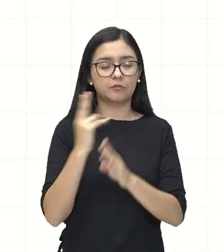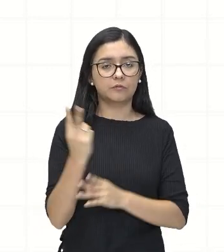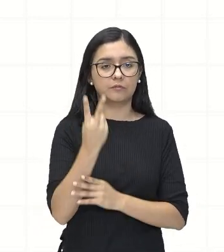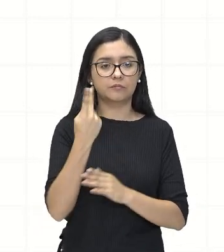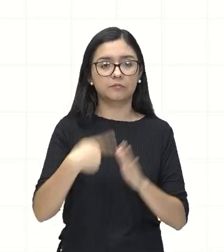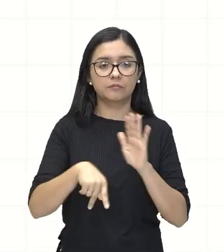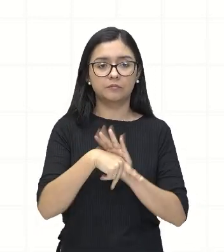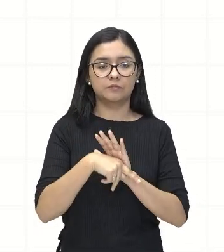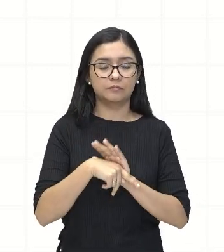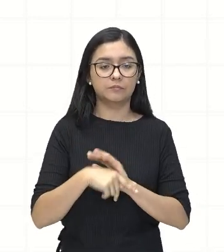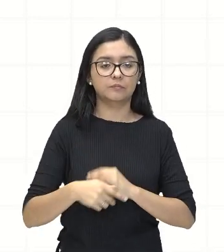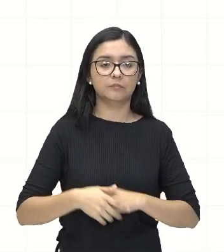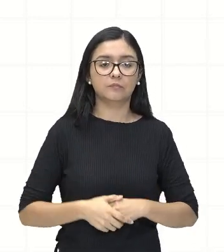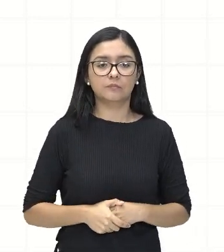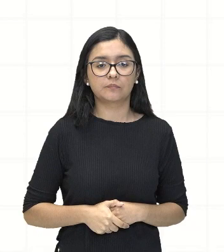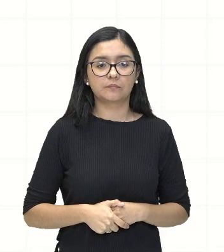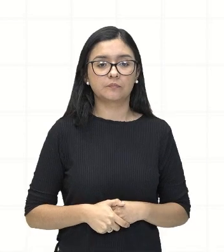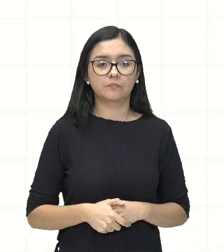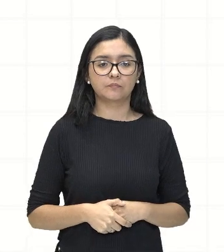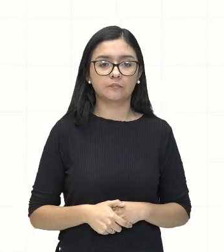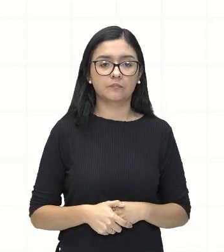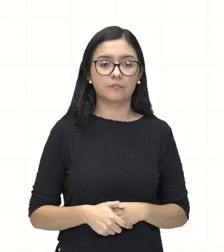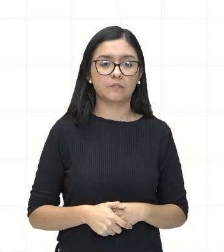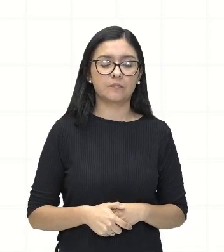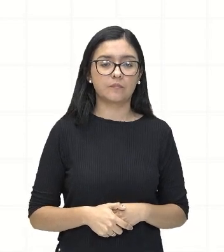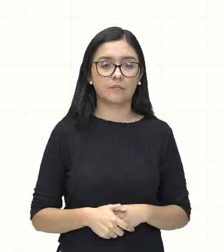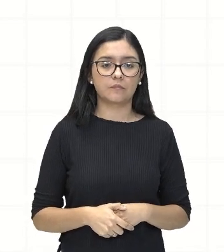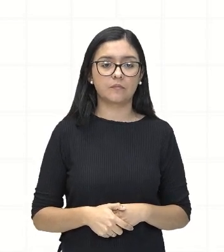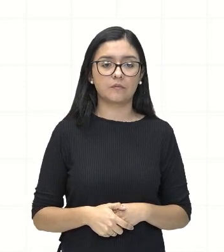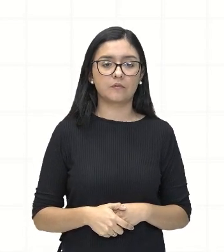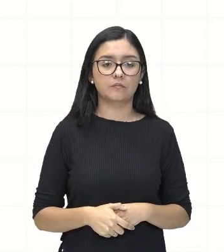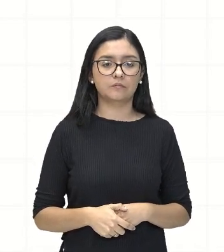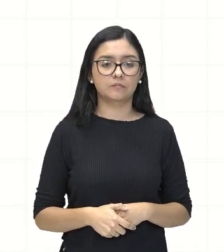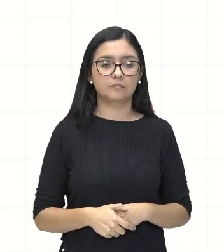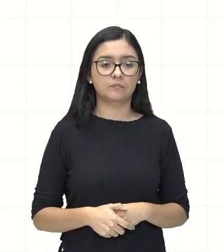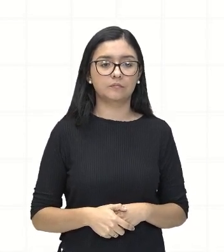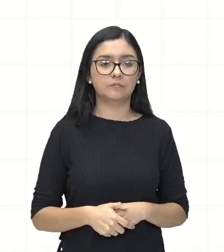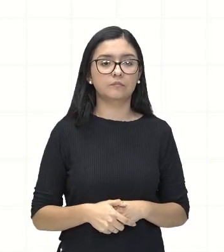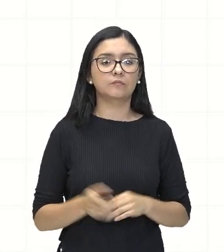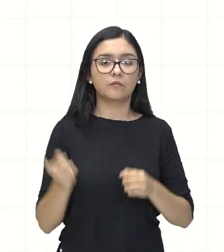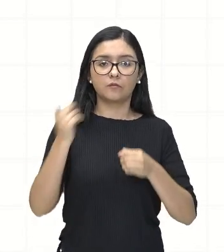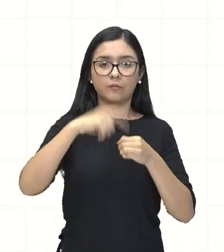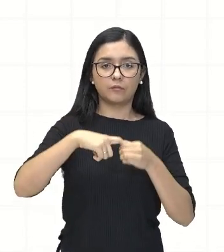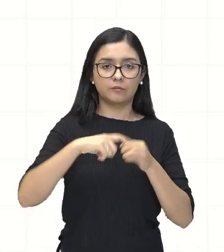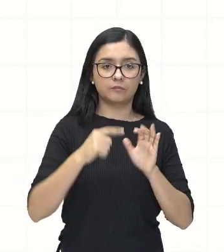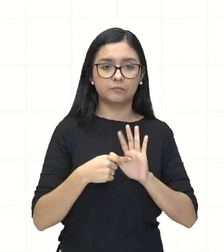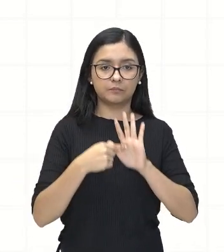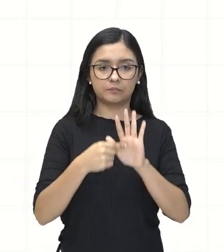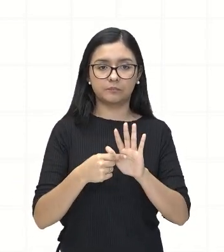Muito bem. Ó, vamos voltar rapidinho aqui, ó.